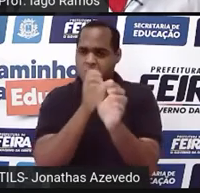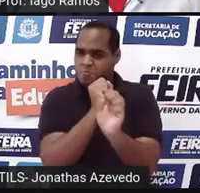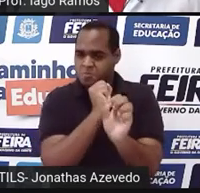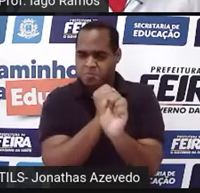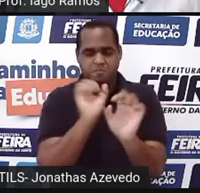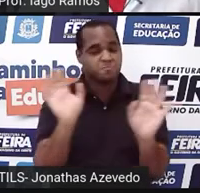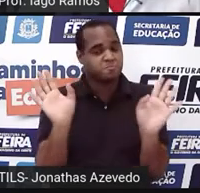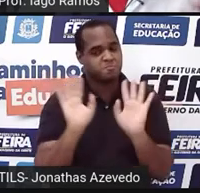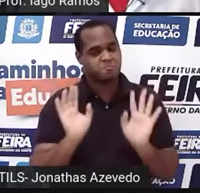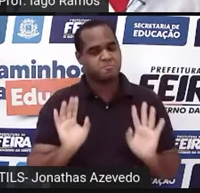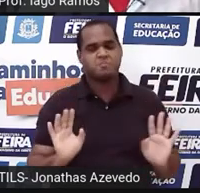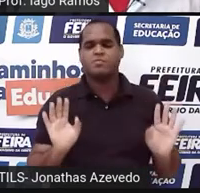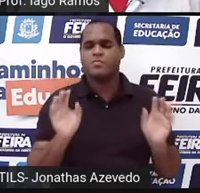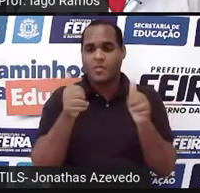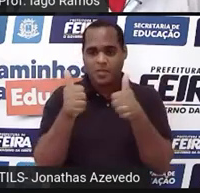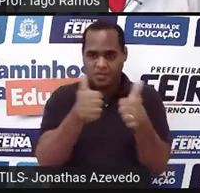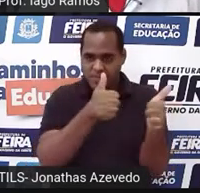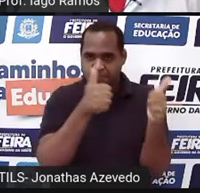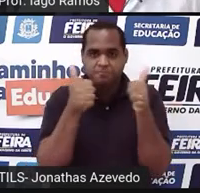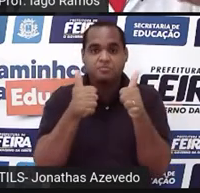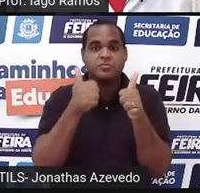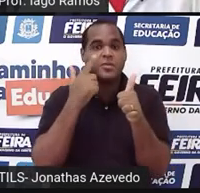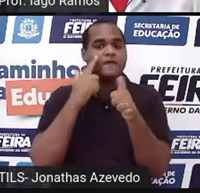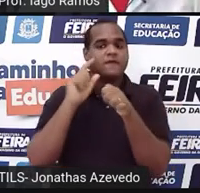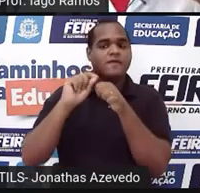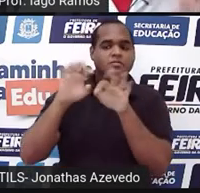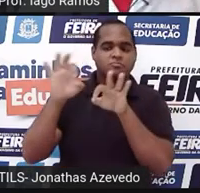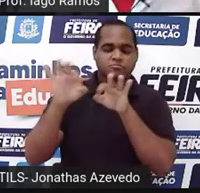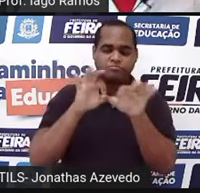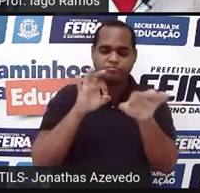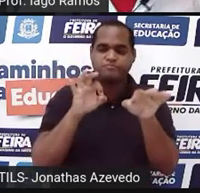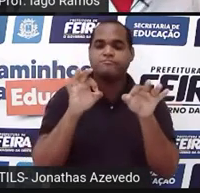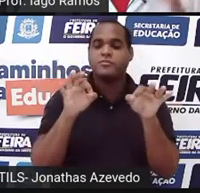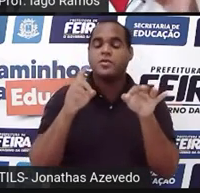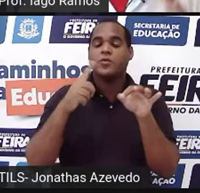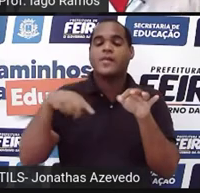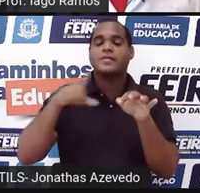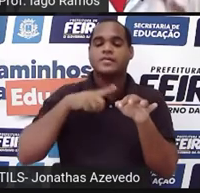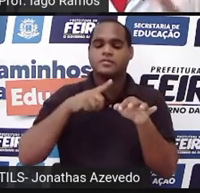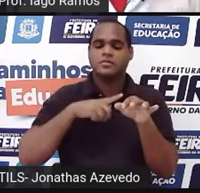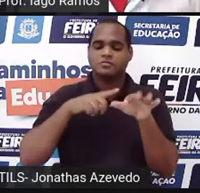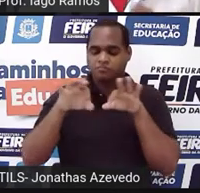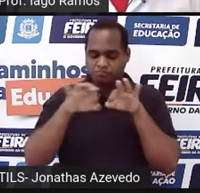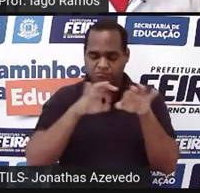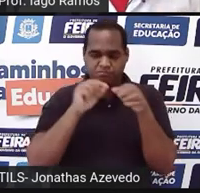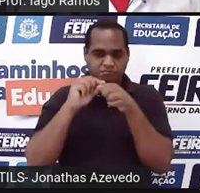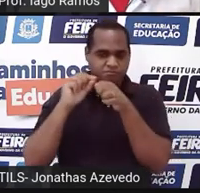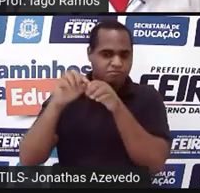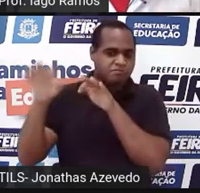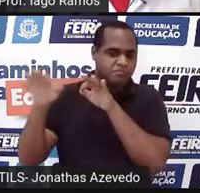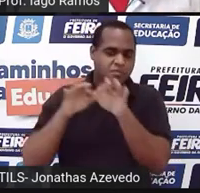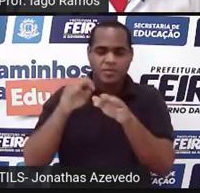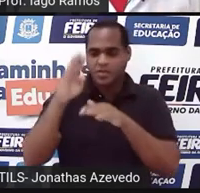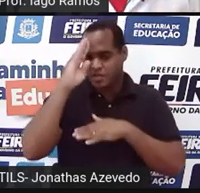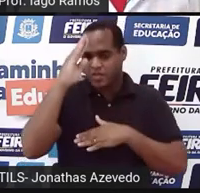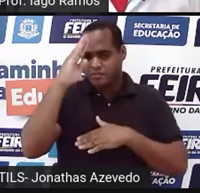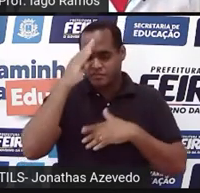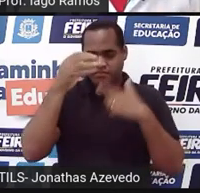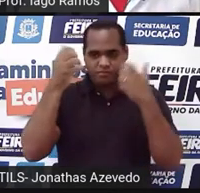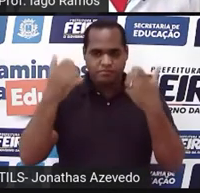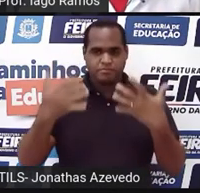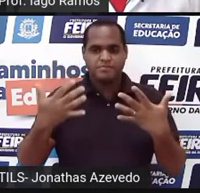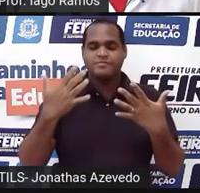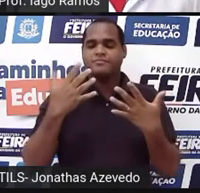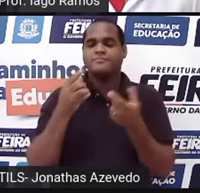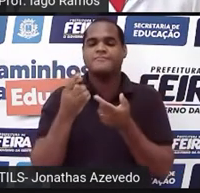tá bom? Beleza? Então, é isso que a gente vai fazer e a gente vai fazer colocando isso em prática, tá bom? Então, vamos